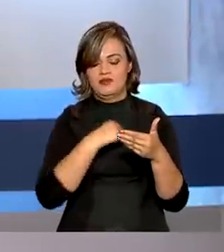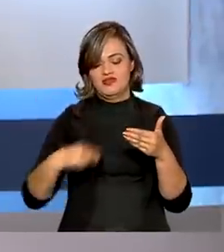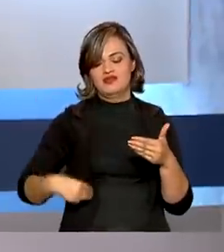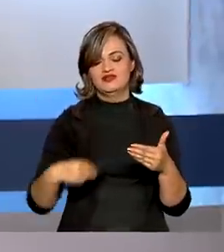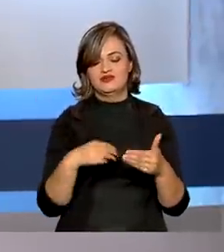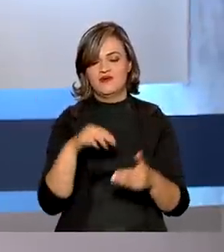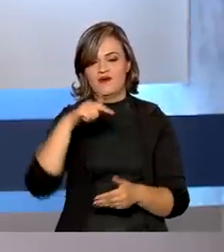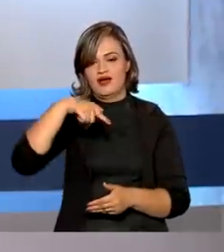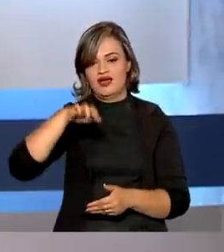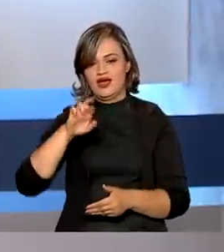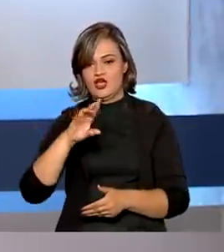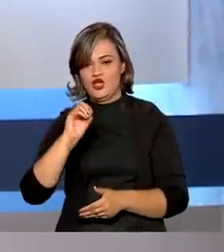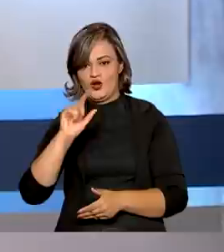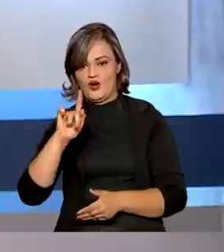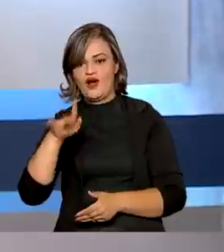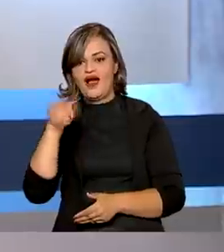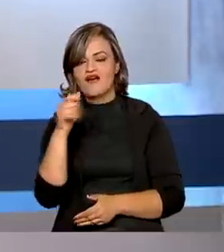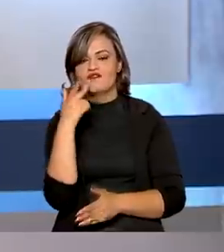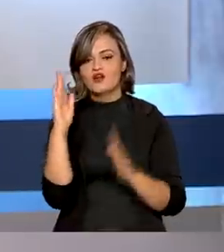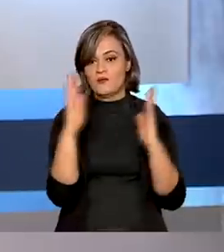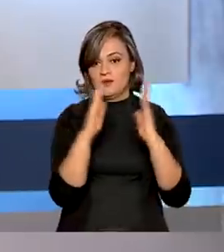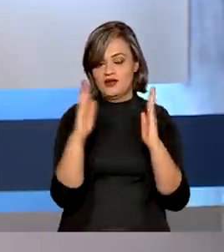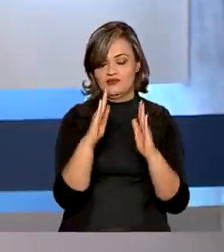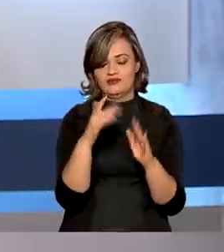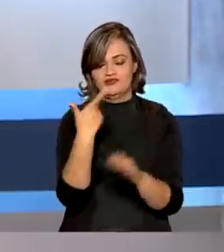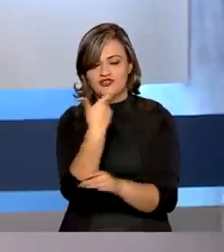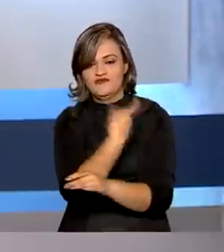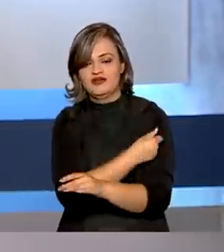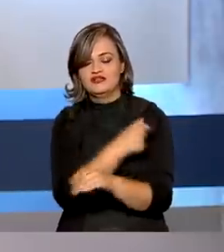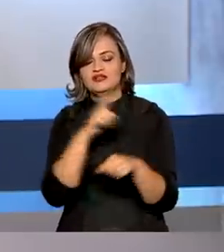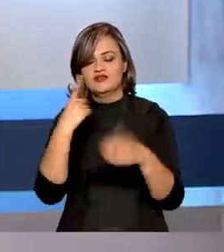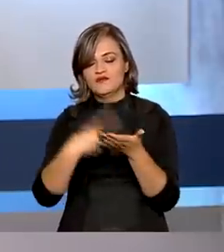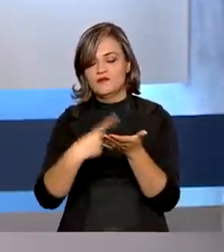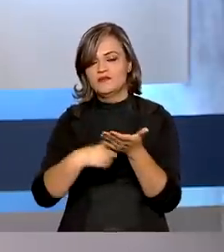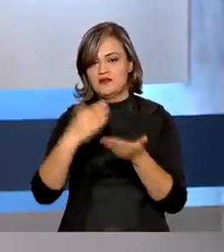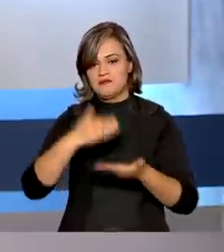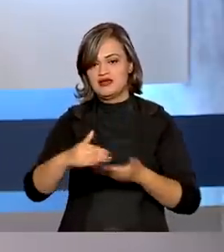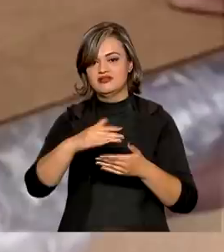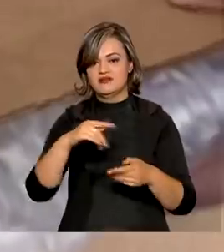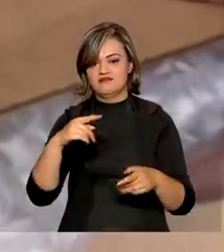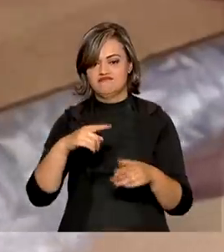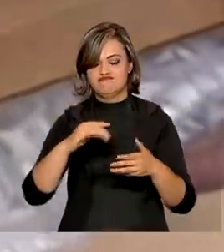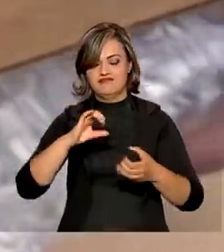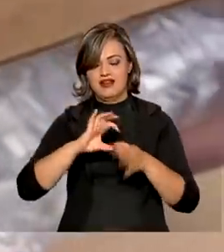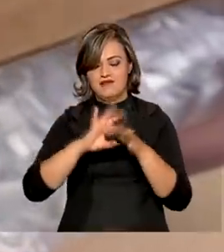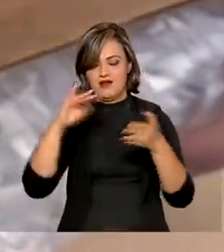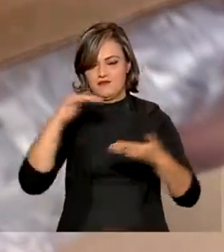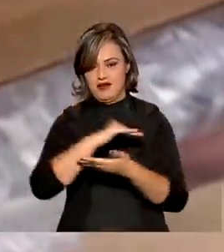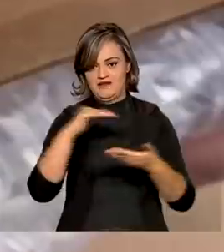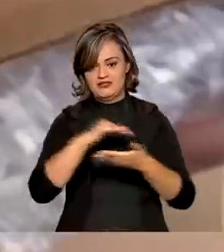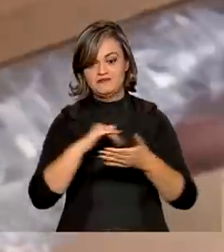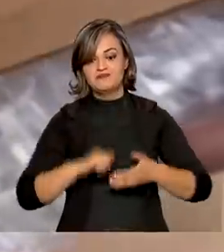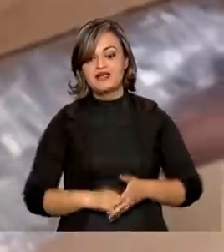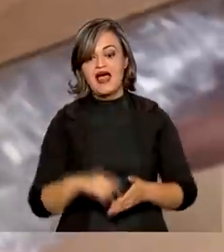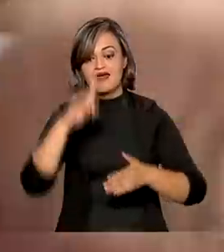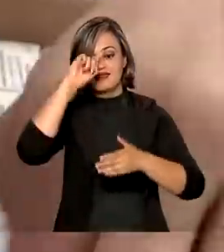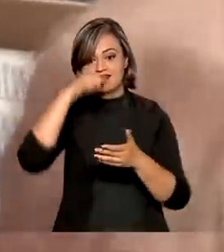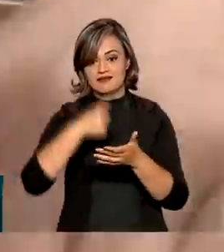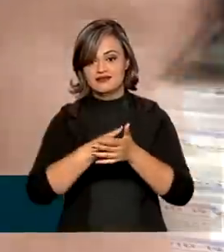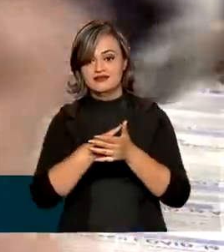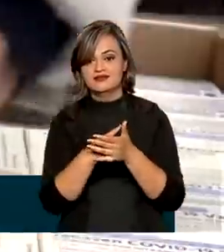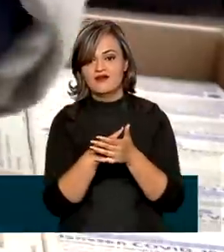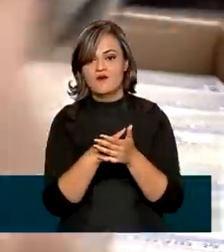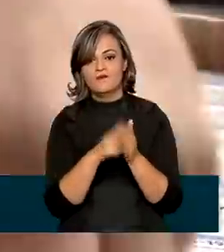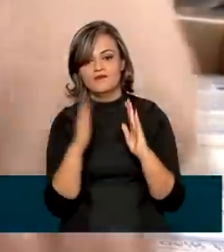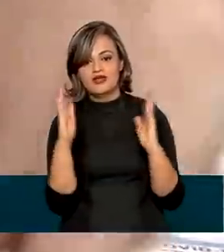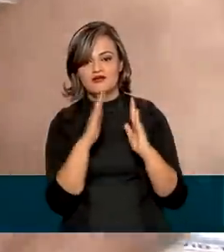Queiroga, que também lembrou que o prazo de validade das vacinas foi estendido pela Anvisa. Com a decisão, o prazo de